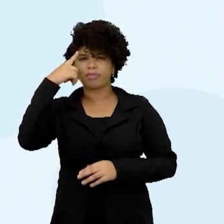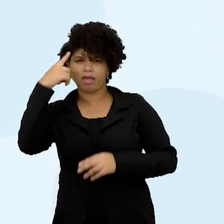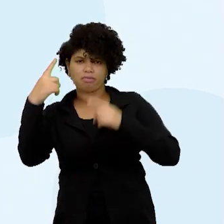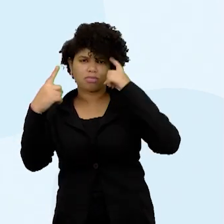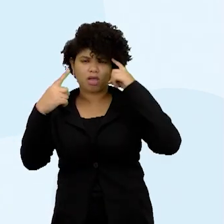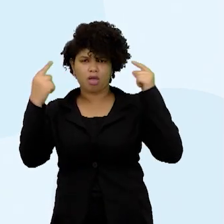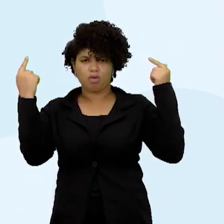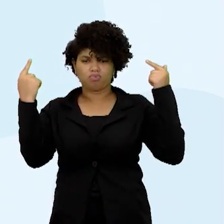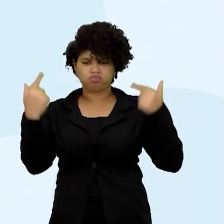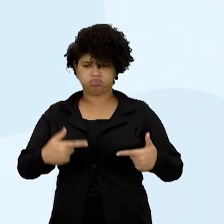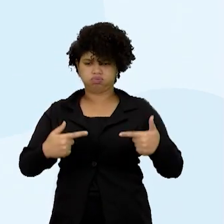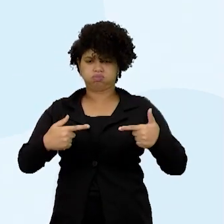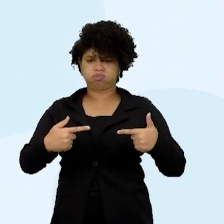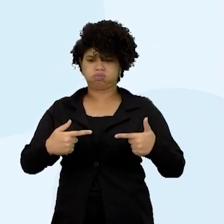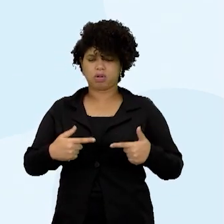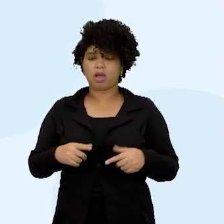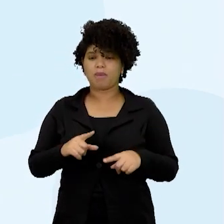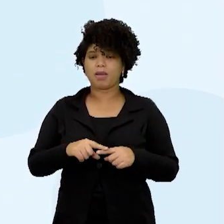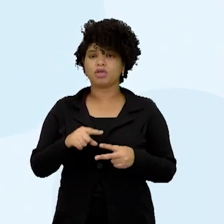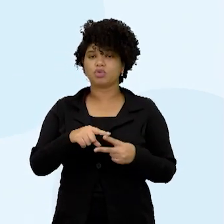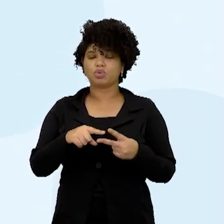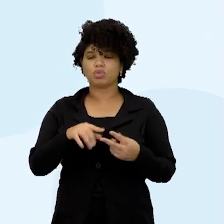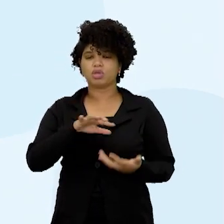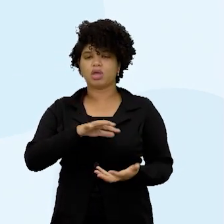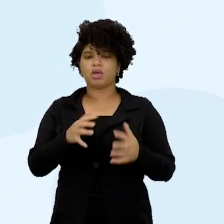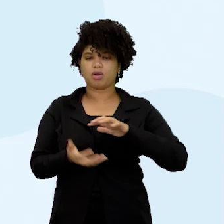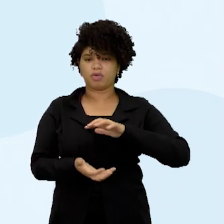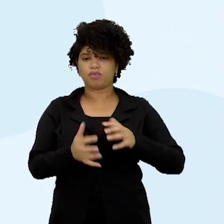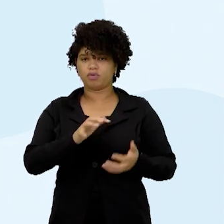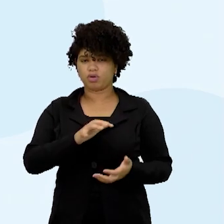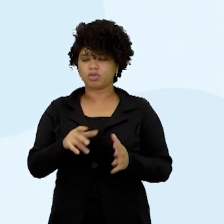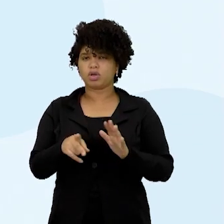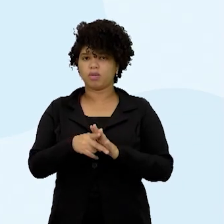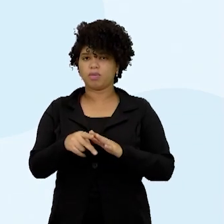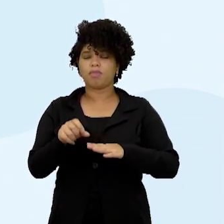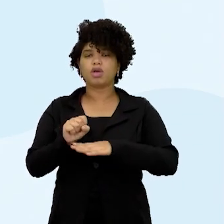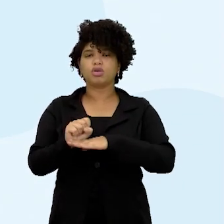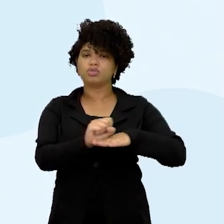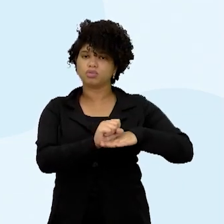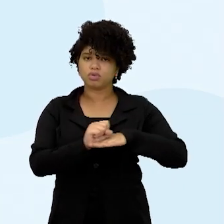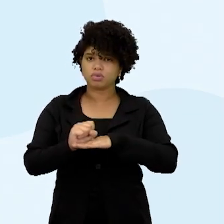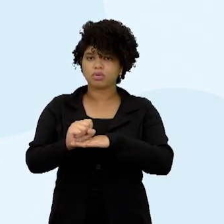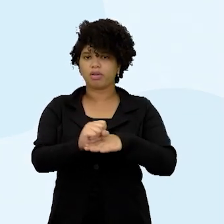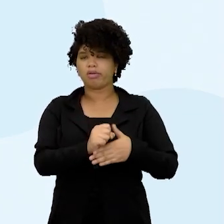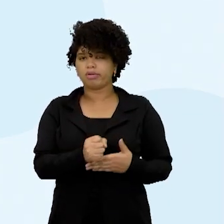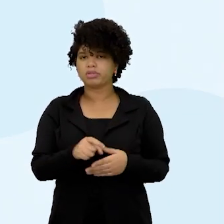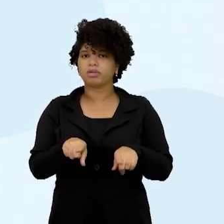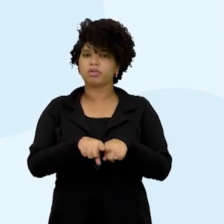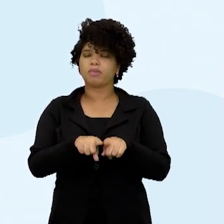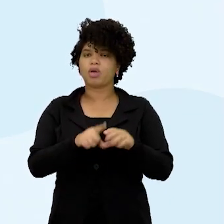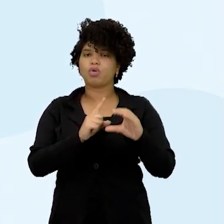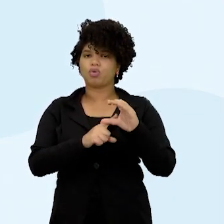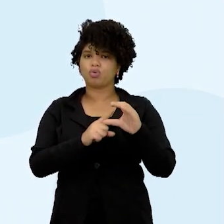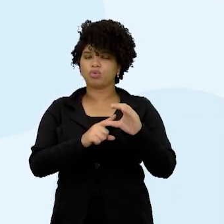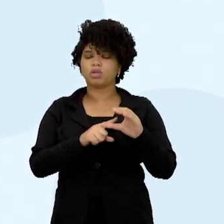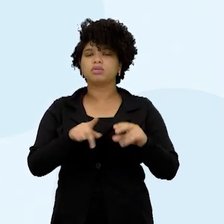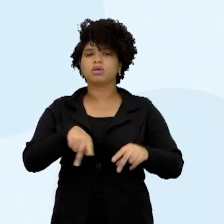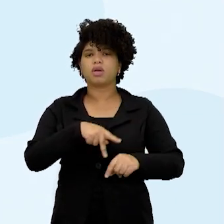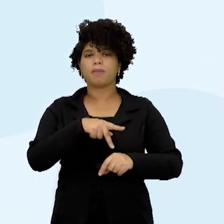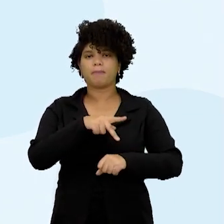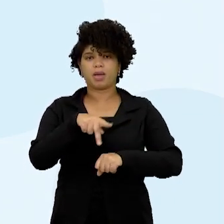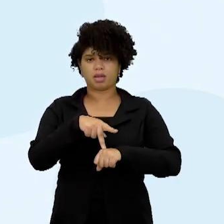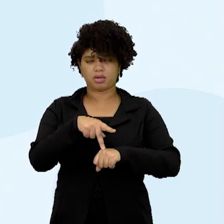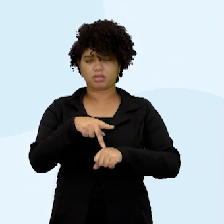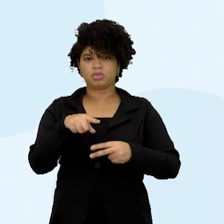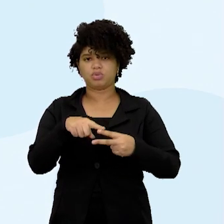especificamente duas revoluções socialistas, populares, comunistas, na China e